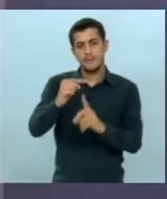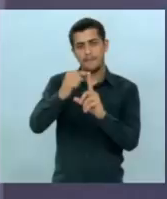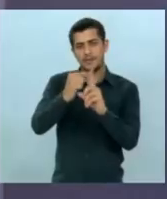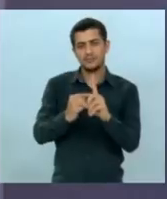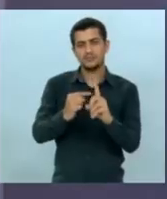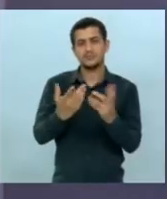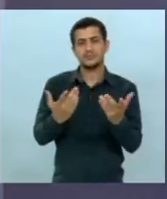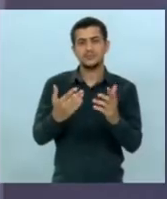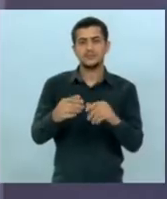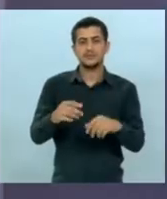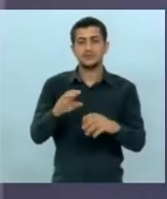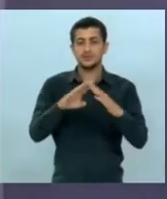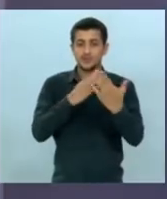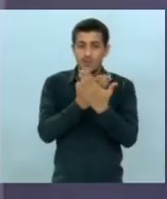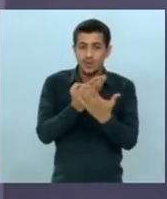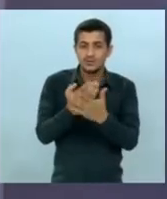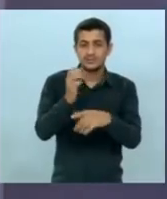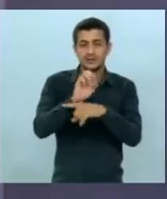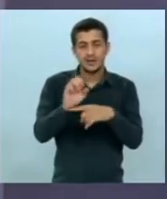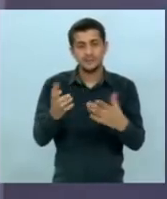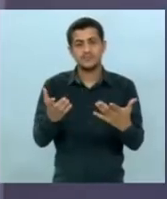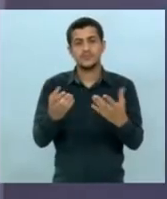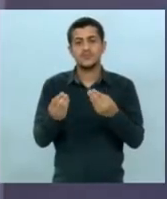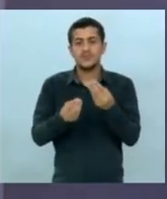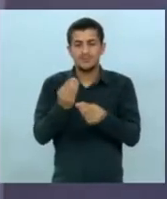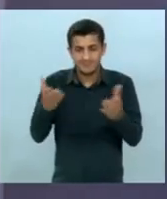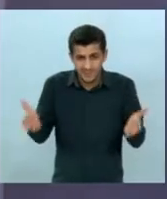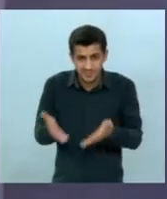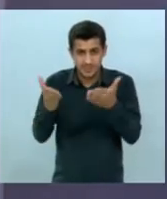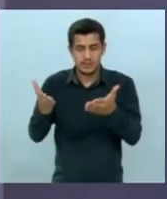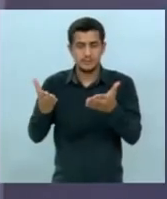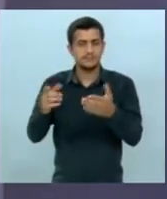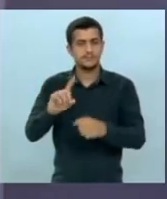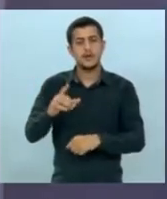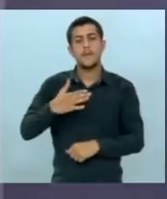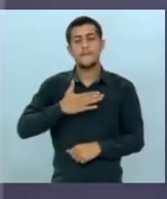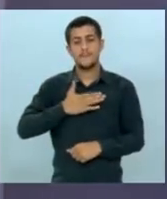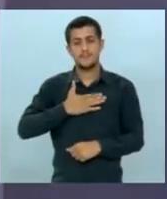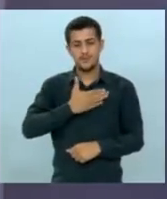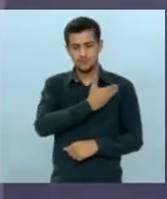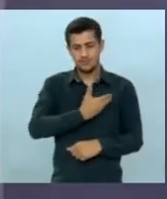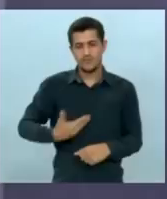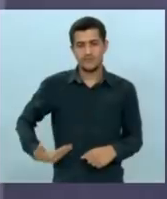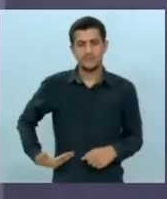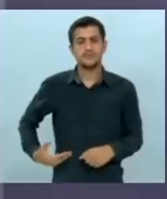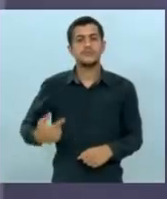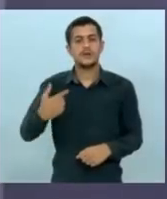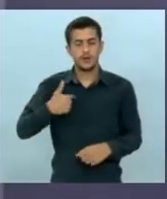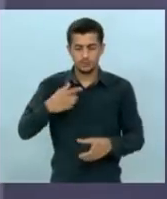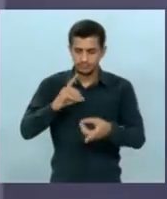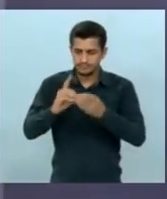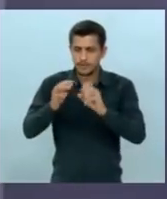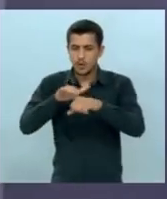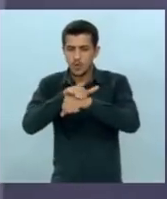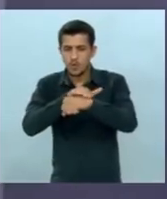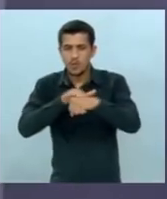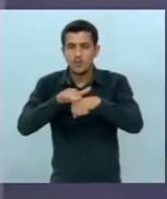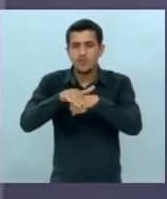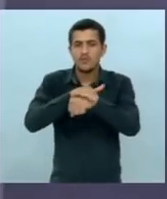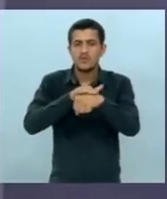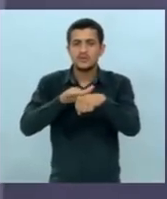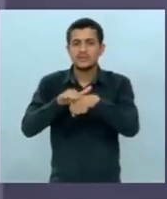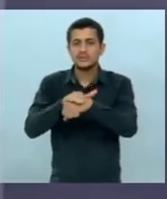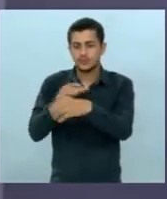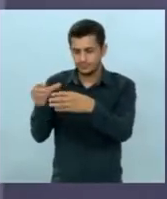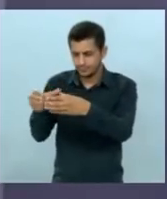estadual. Quer dizer, essa é a valorização. No meu governo, eu vou proceder com diálogo, conversar com